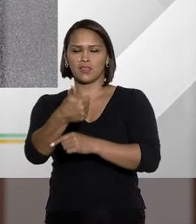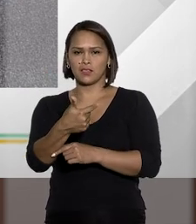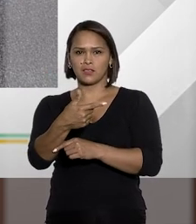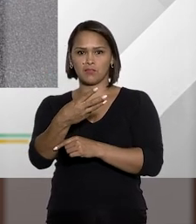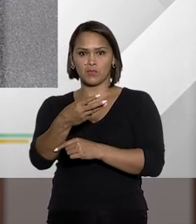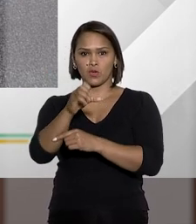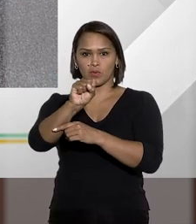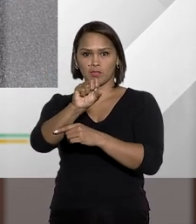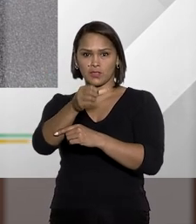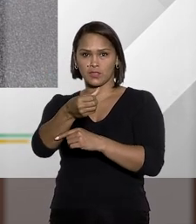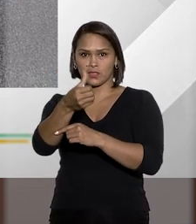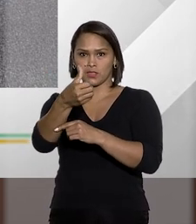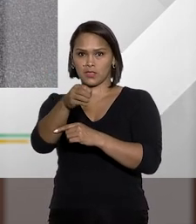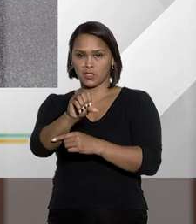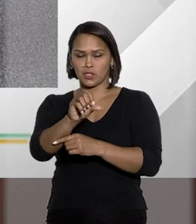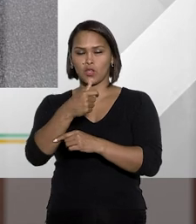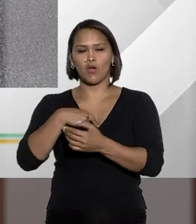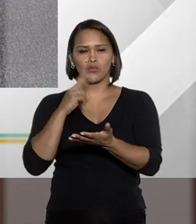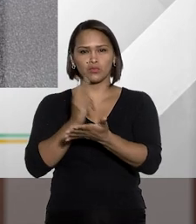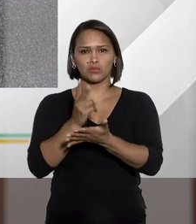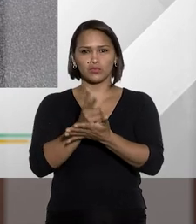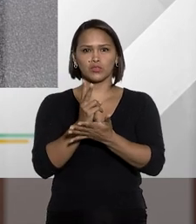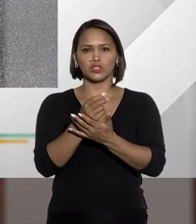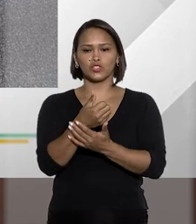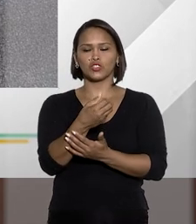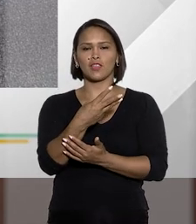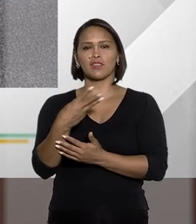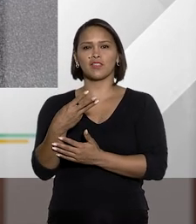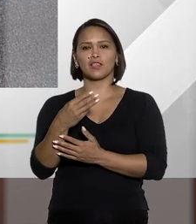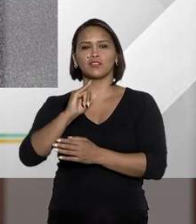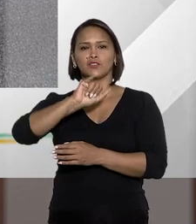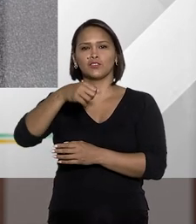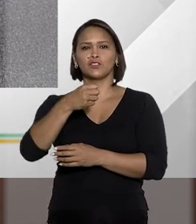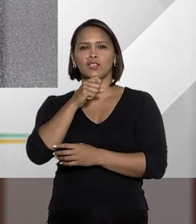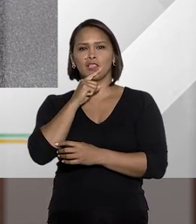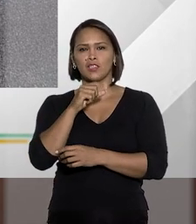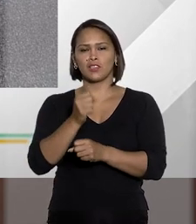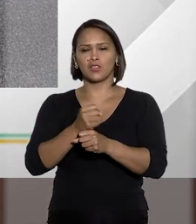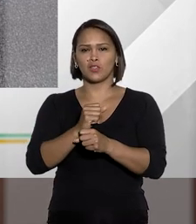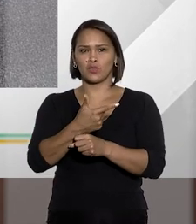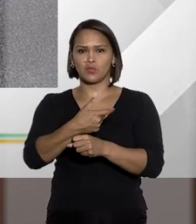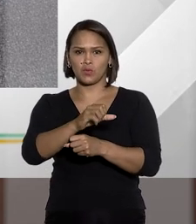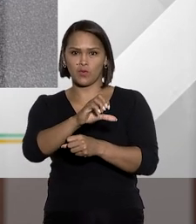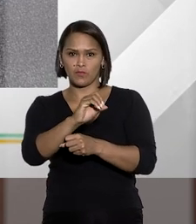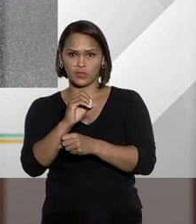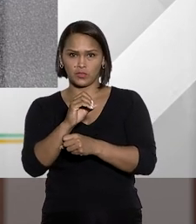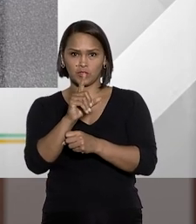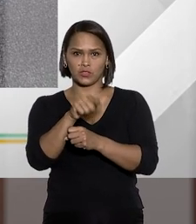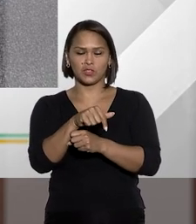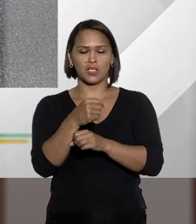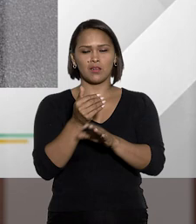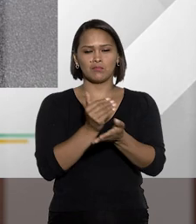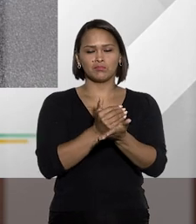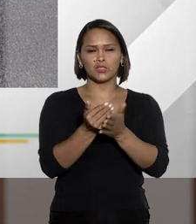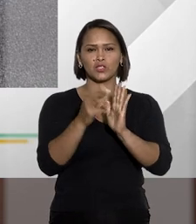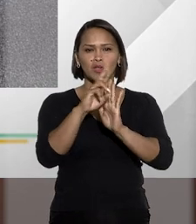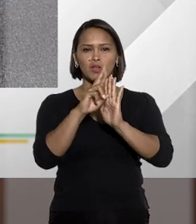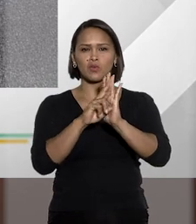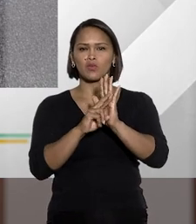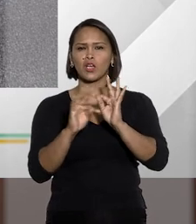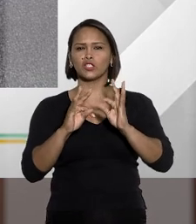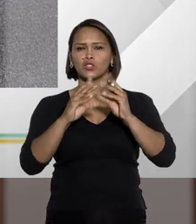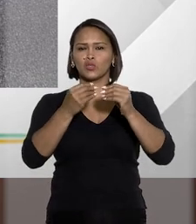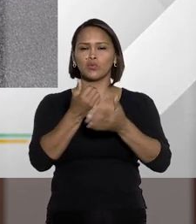nº.869, que está em vigor desde o dia 3 de janeiro de 2020. Ela passou a regular